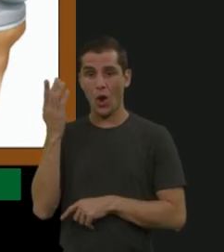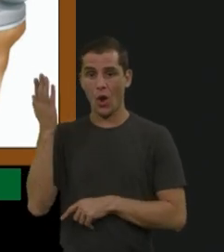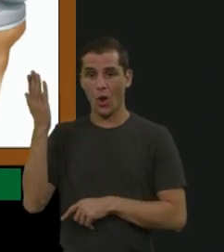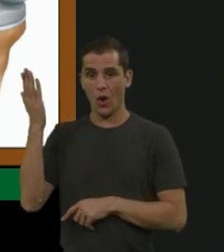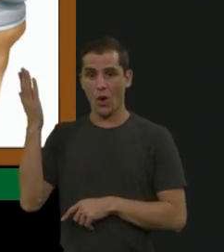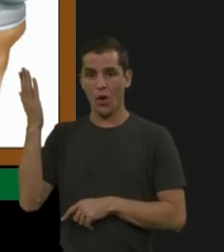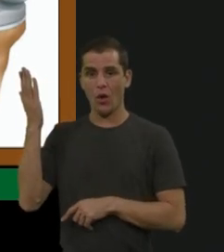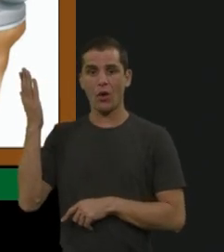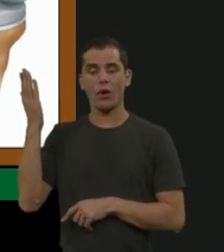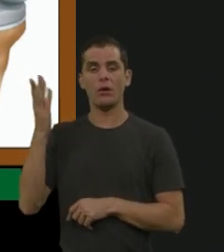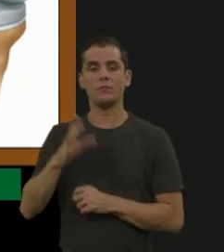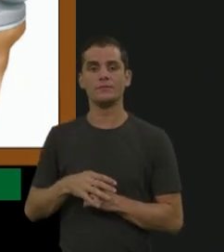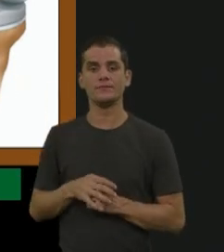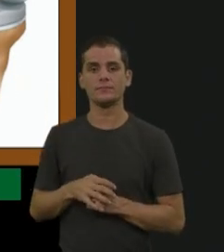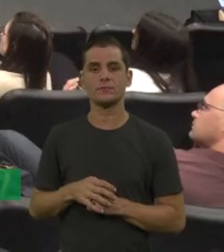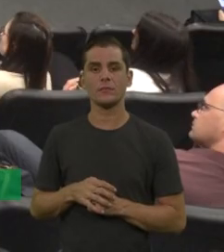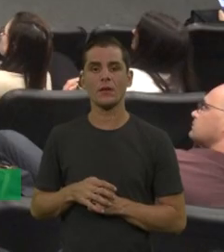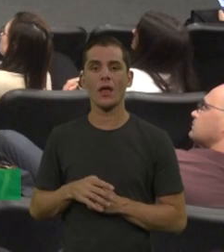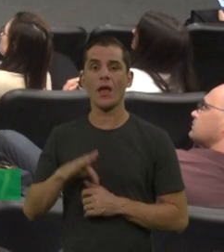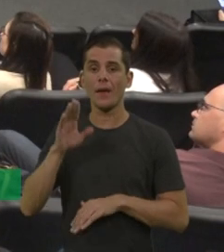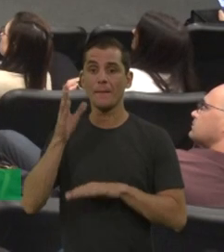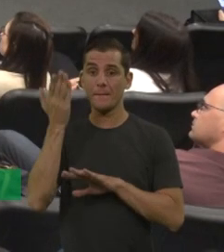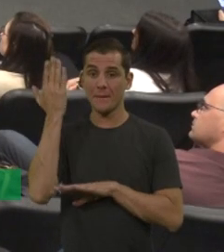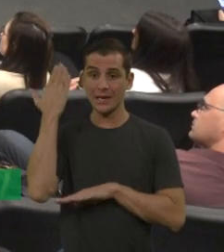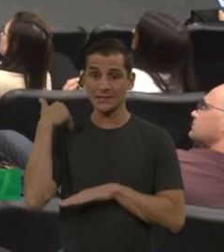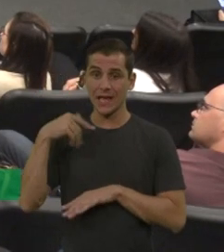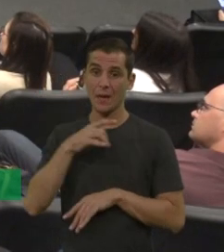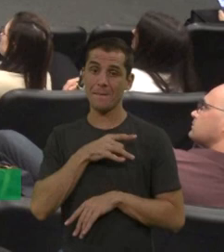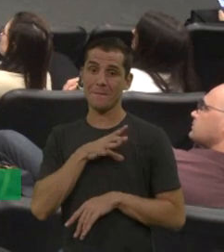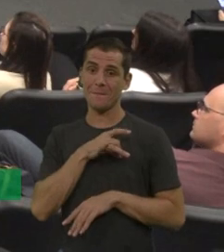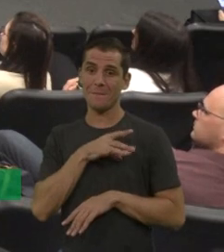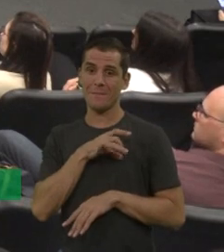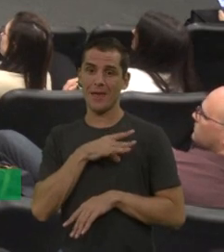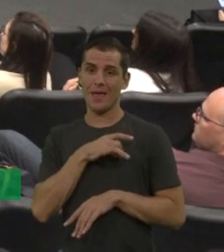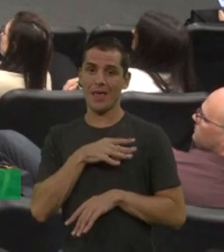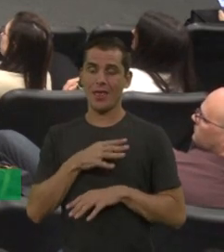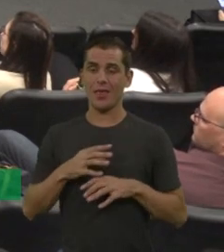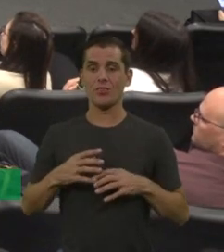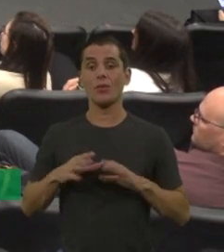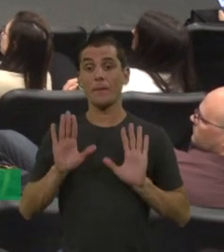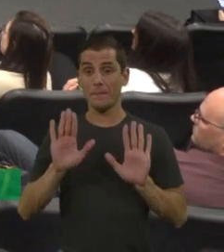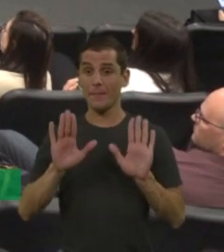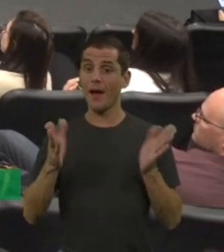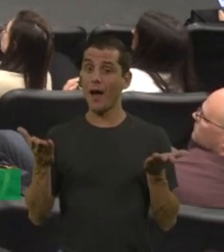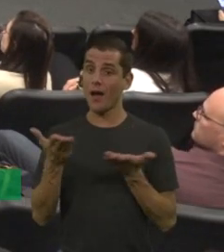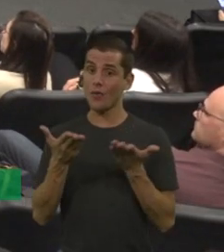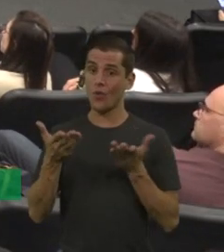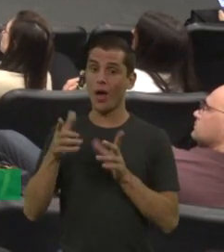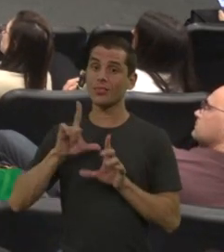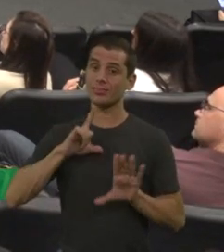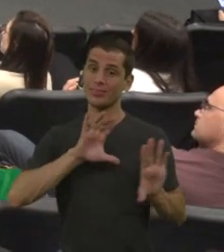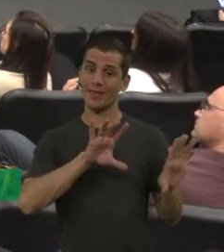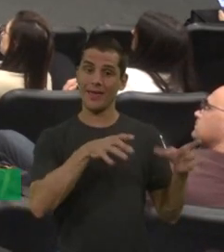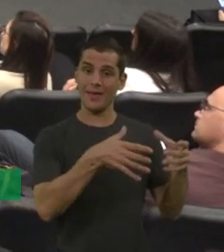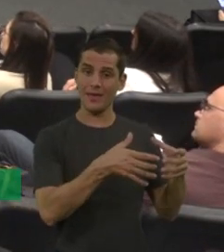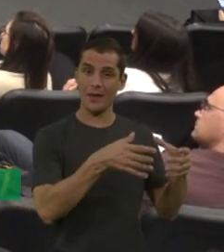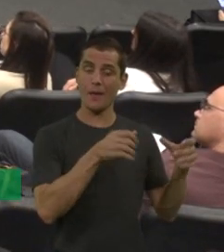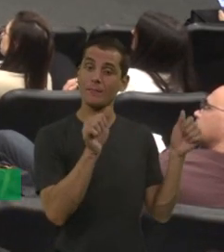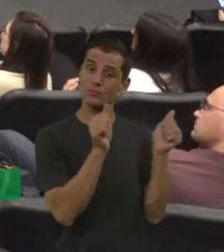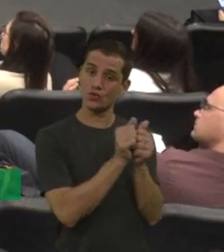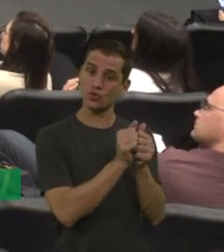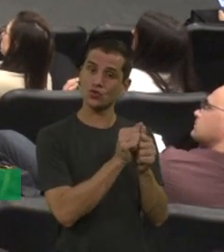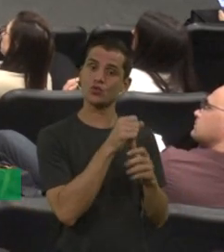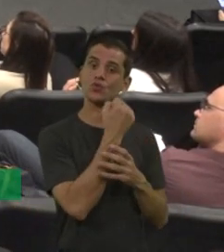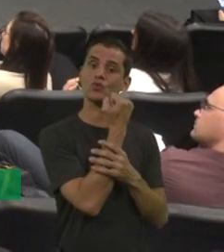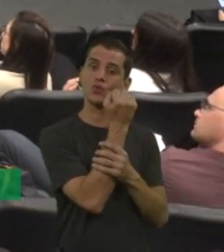felizmente, os pacientes fazendo um bom acompanhamento com a equipe multiprofissional, principalmente fisioterapia também,